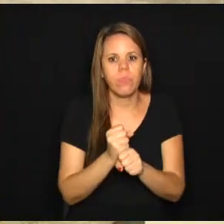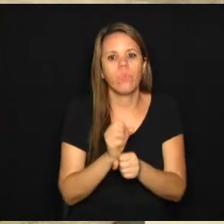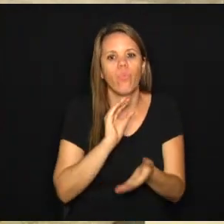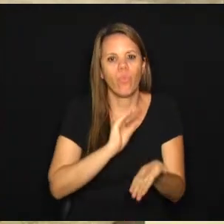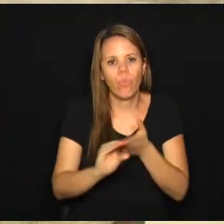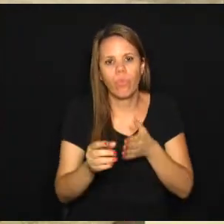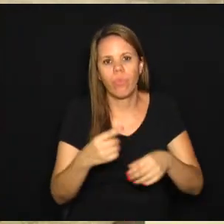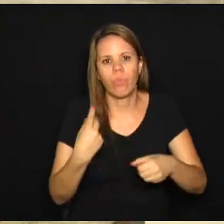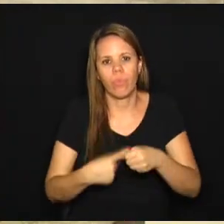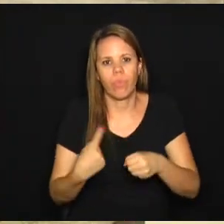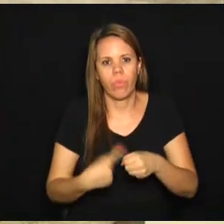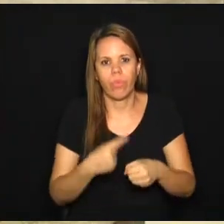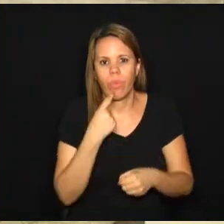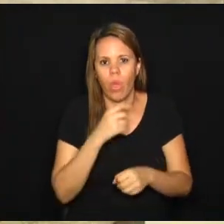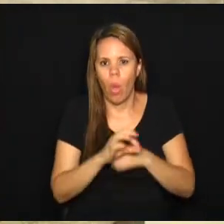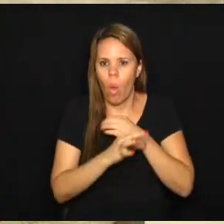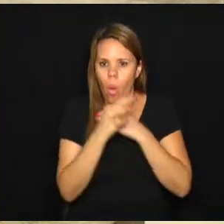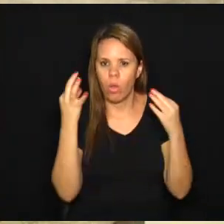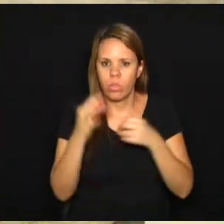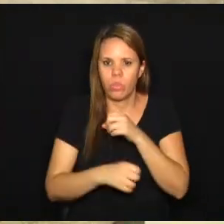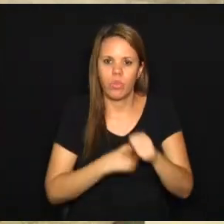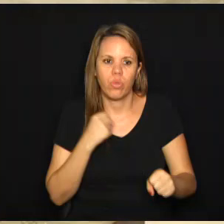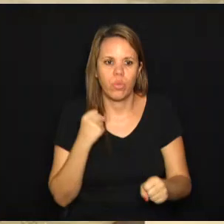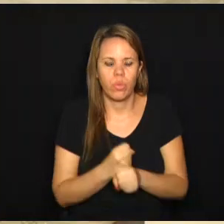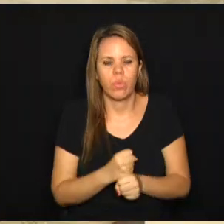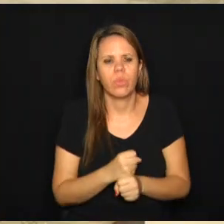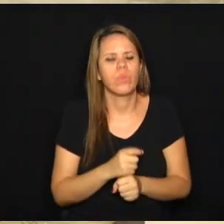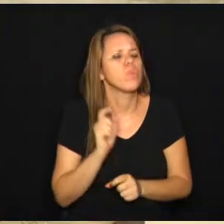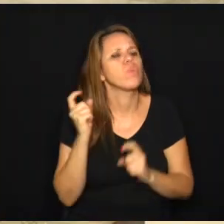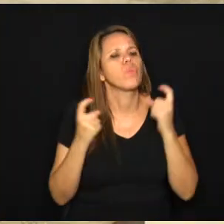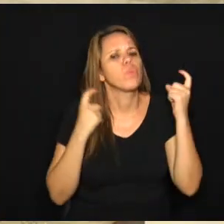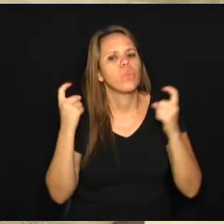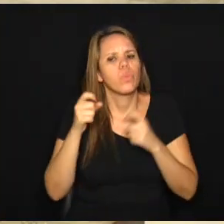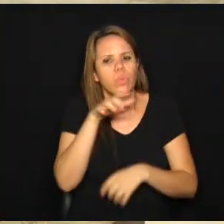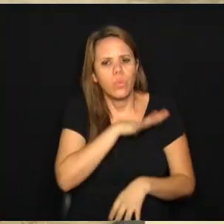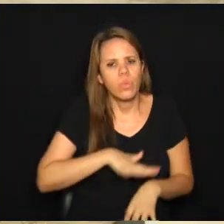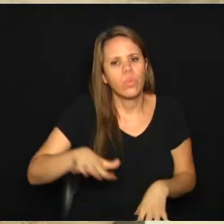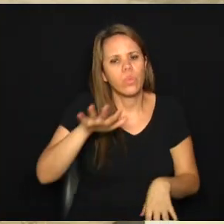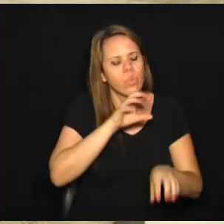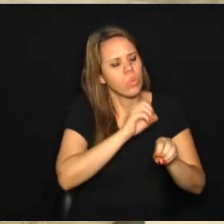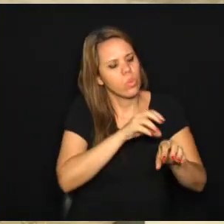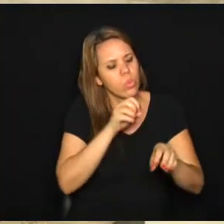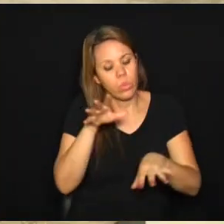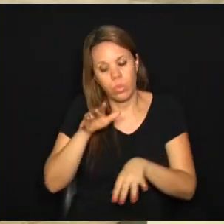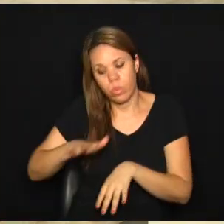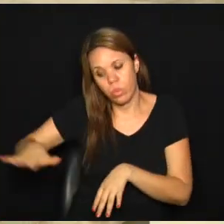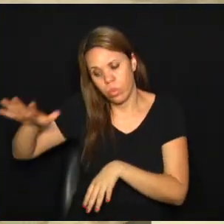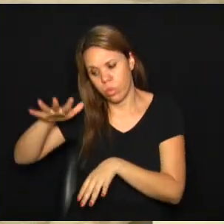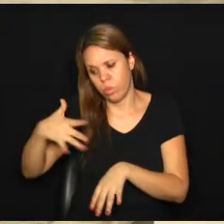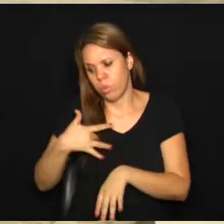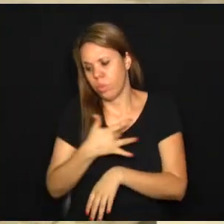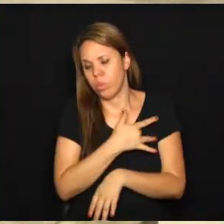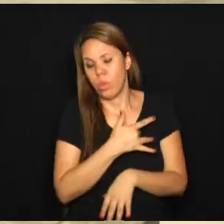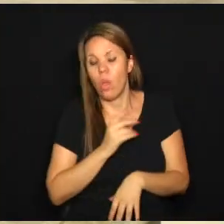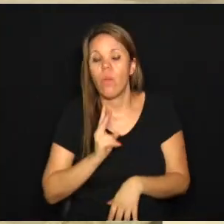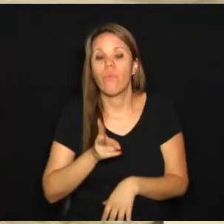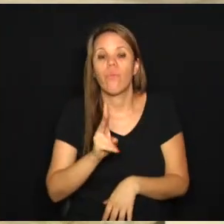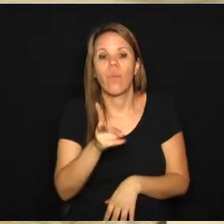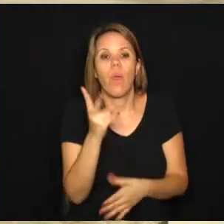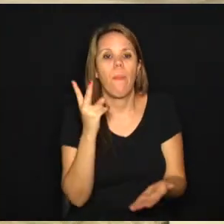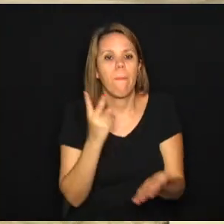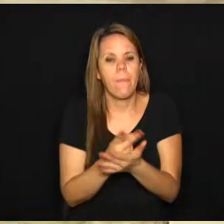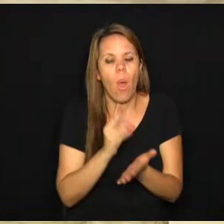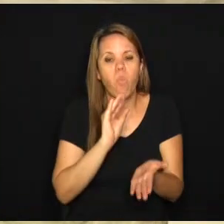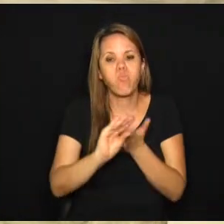Campinas. Foi um ano bom. A população se preocupa muito, principalmente, com a área da educação e a área da saúde. Vão continuar com os